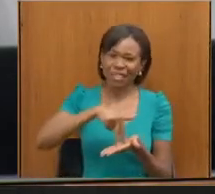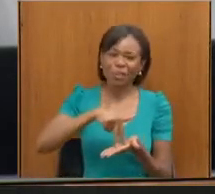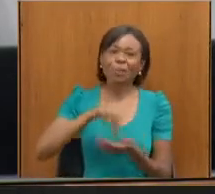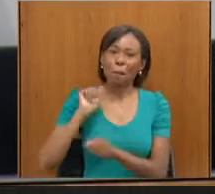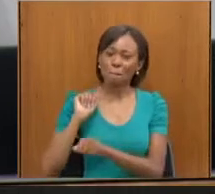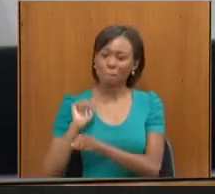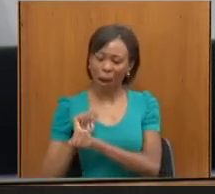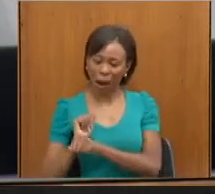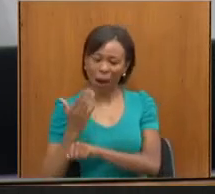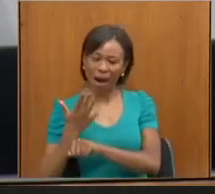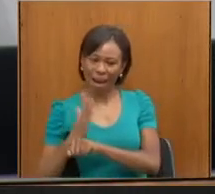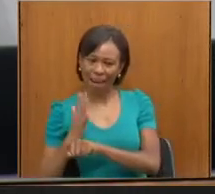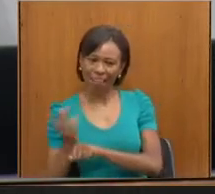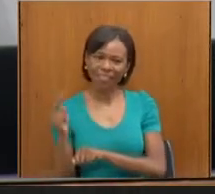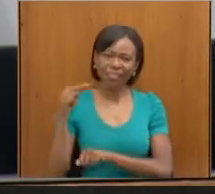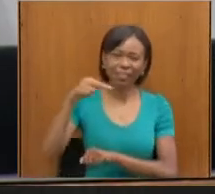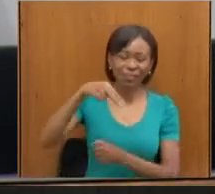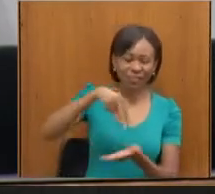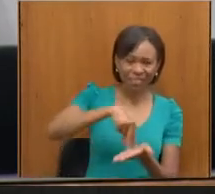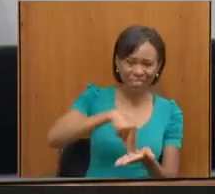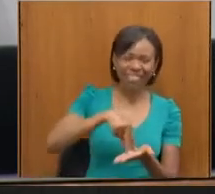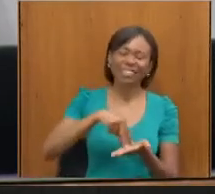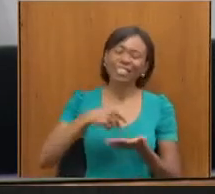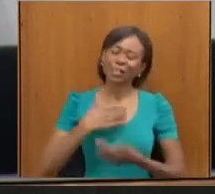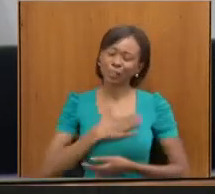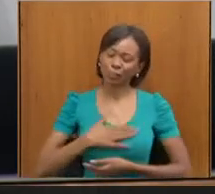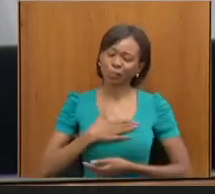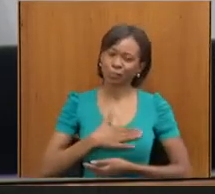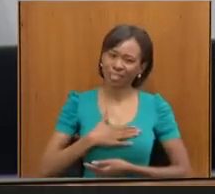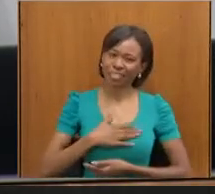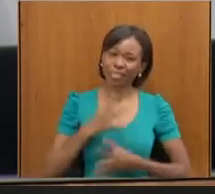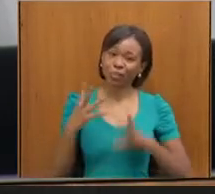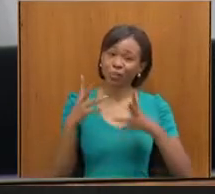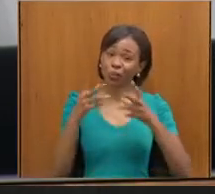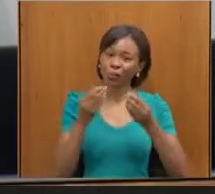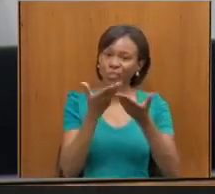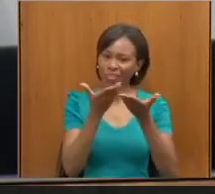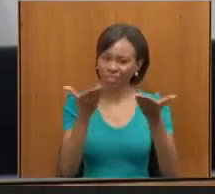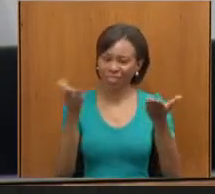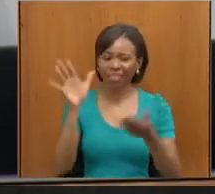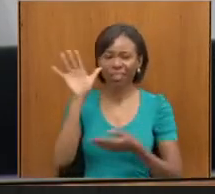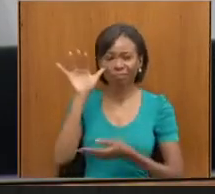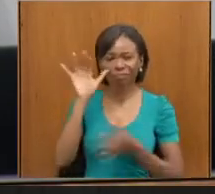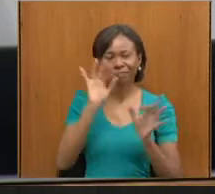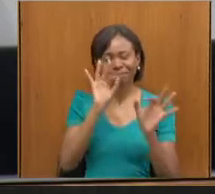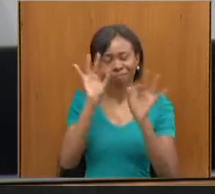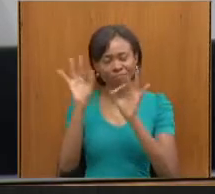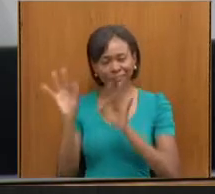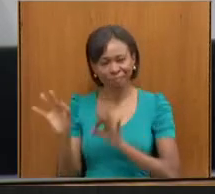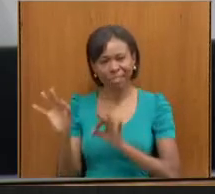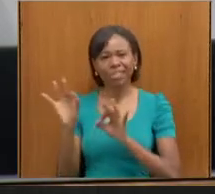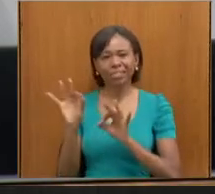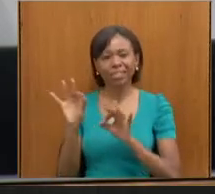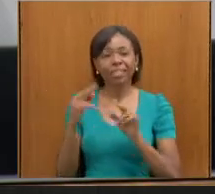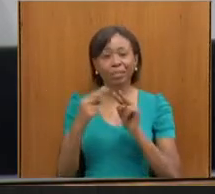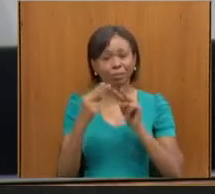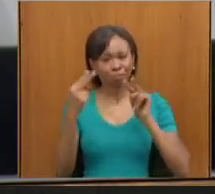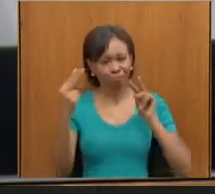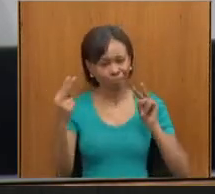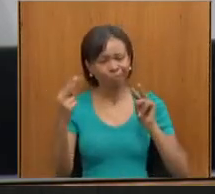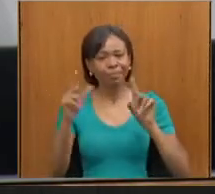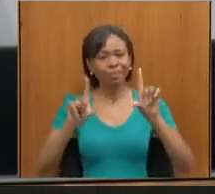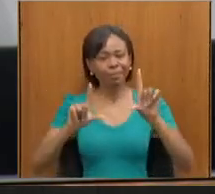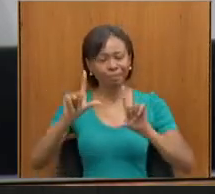a gente fica muito feliz, tenho certeza que todos aqui que estão participando e os telespectadores que estão acompanhando de forma virtual pela TV